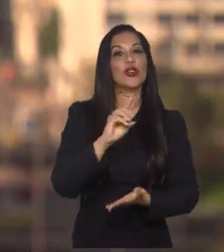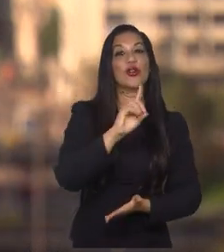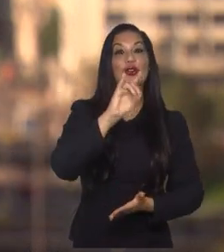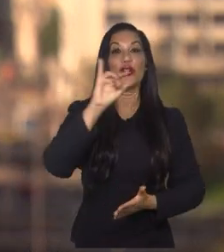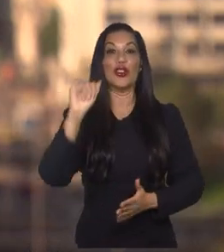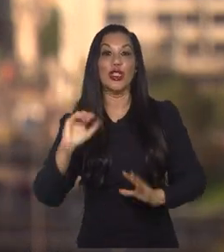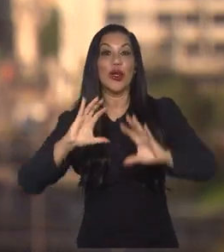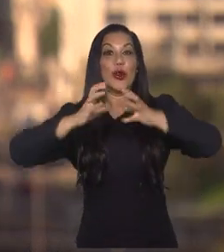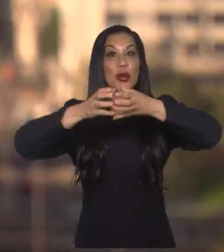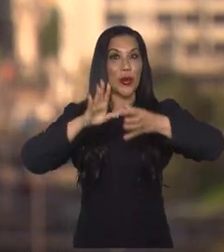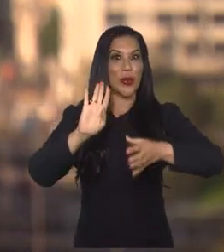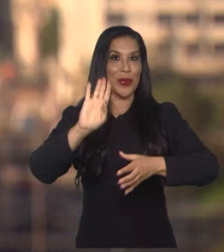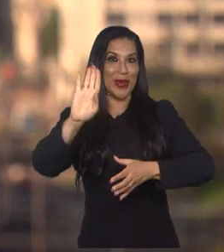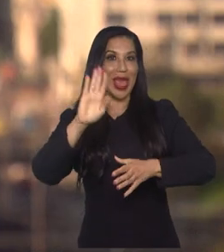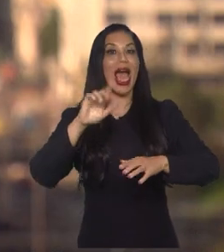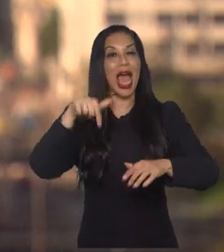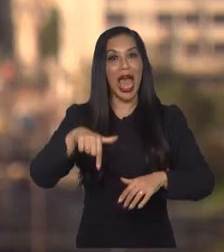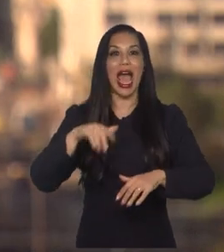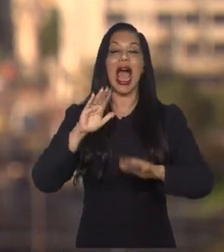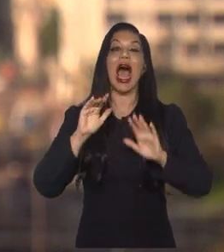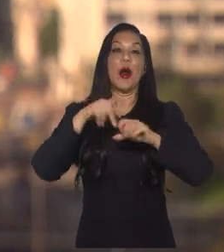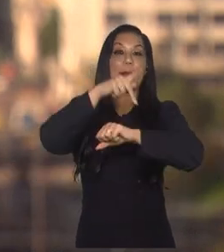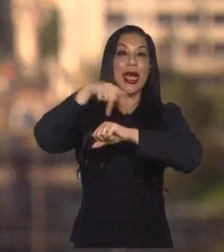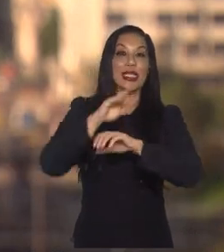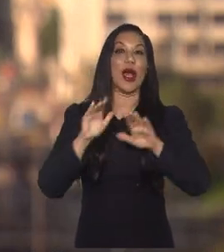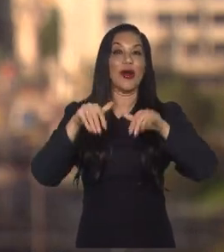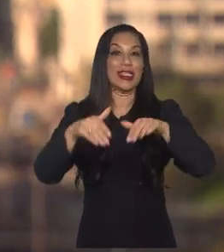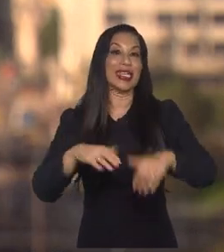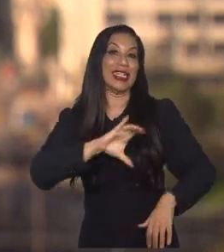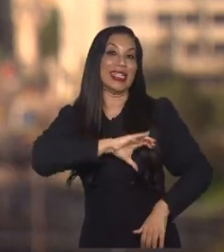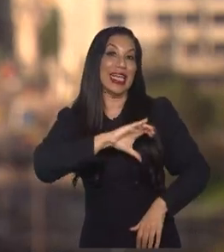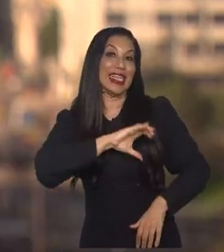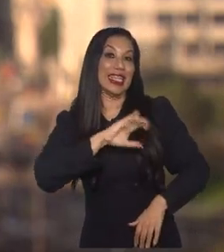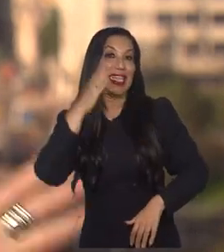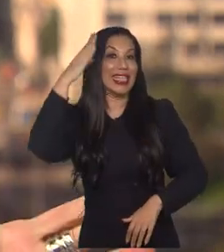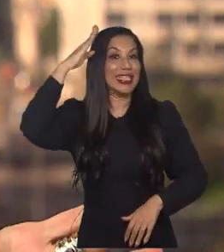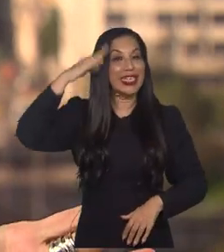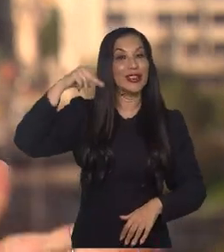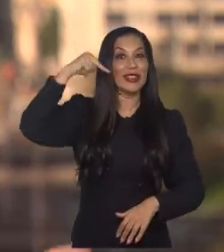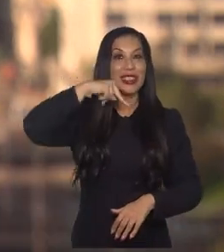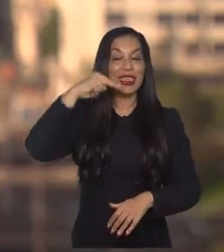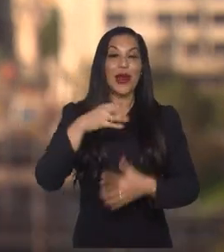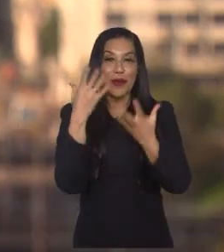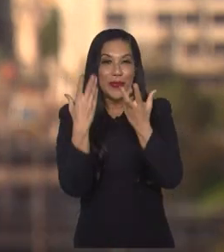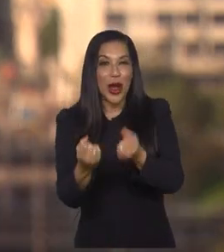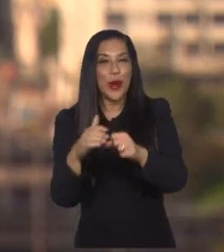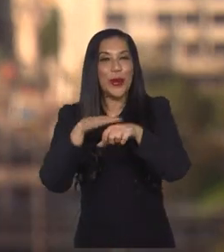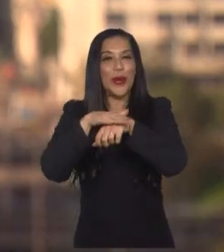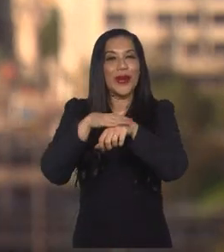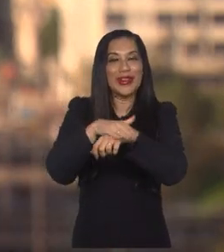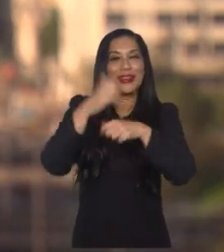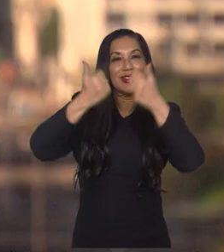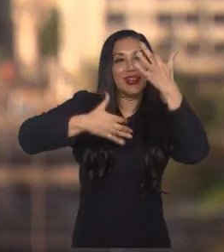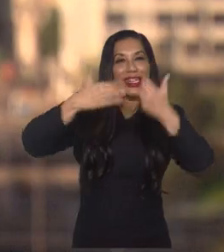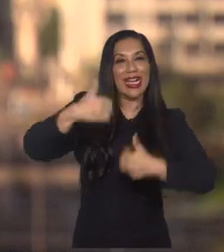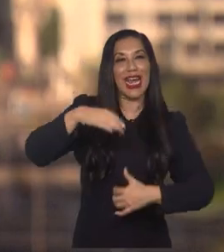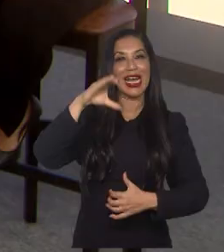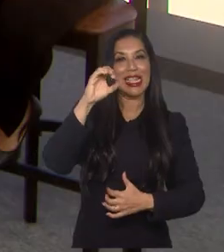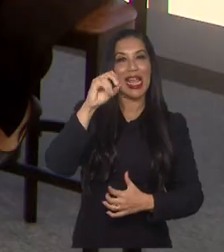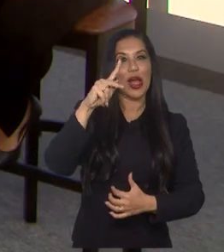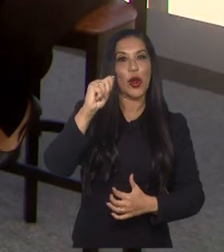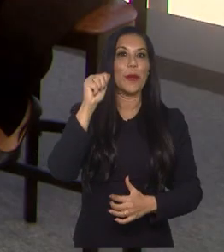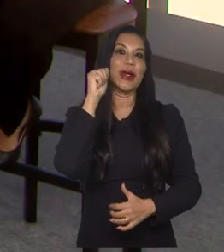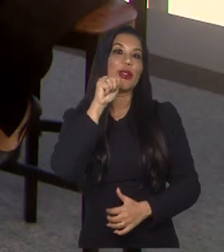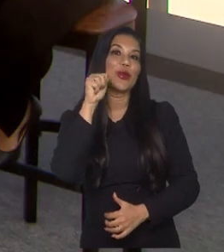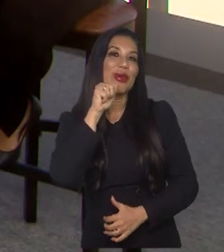falar do grupo B. Tem Austrália, Canadá, Irlanda e Nigéria. Está todo mundo preparado? Simbora então falar da Copa Delas.